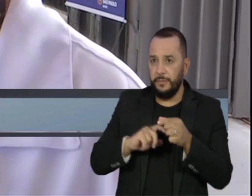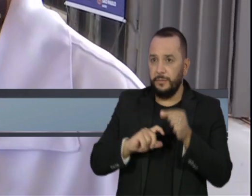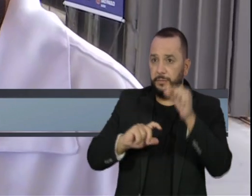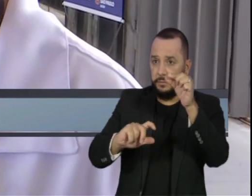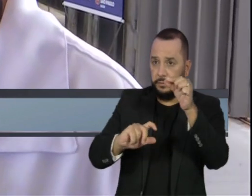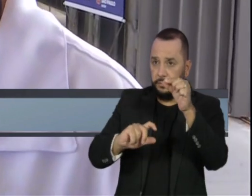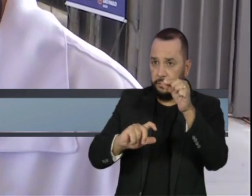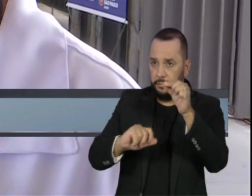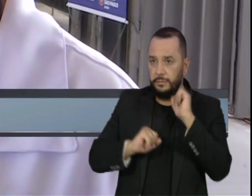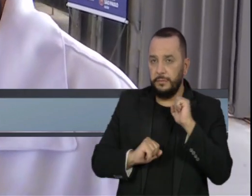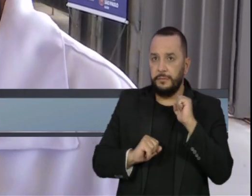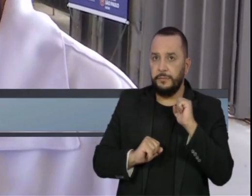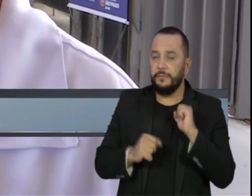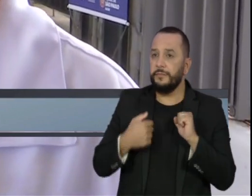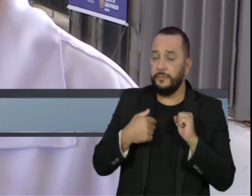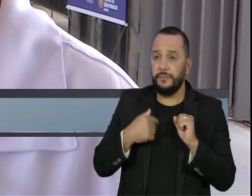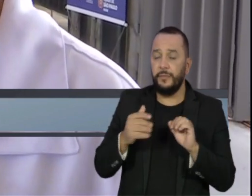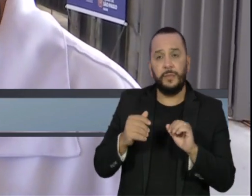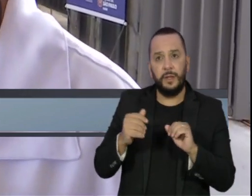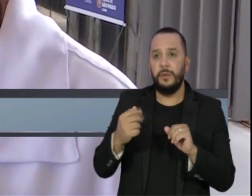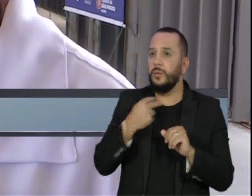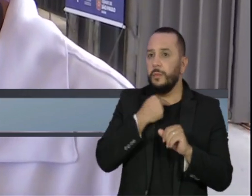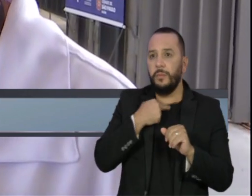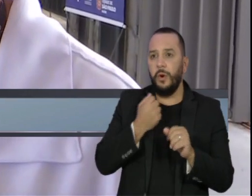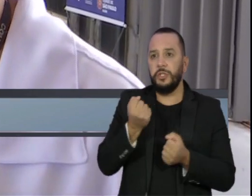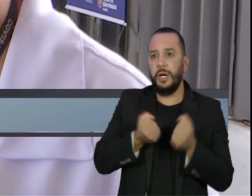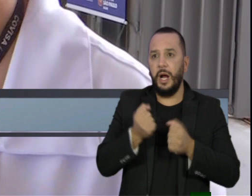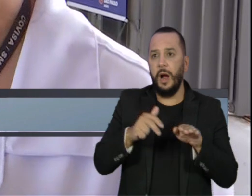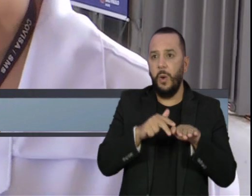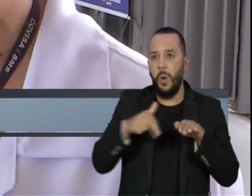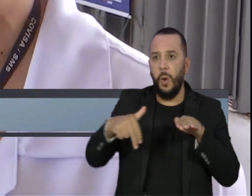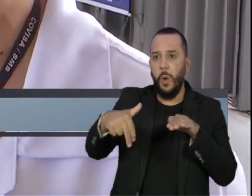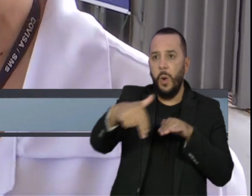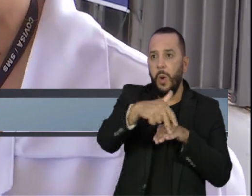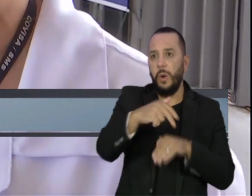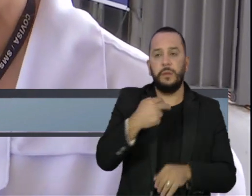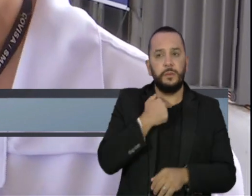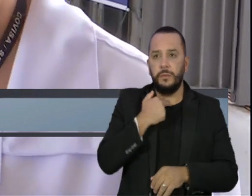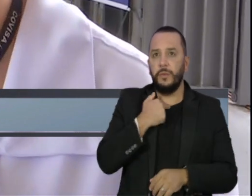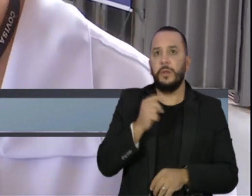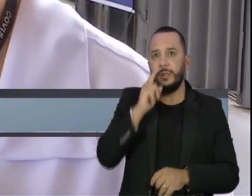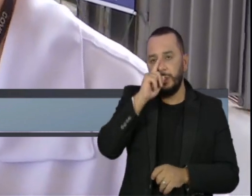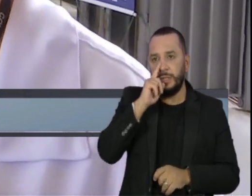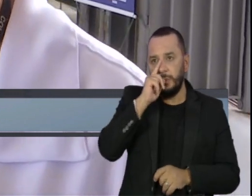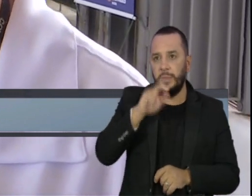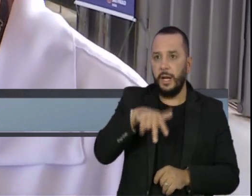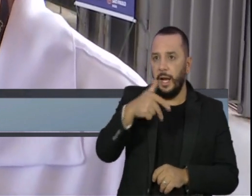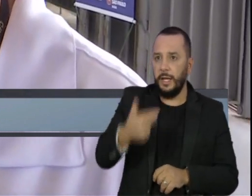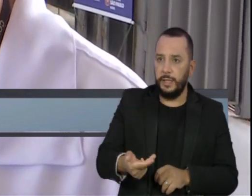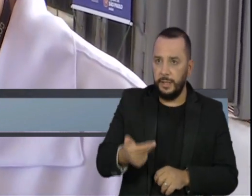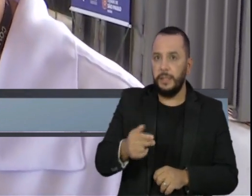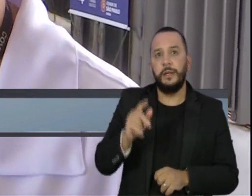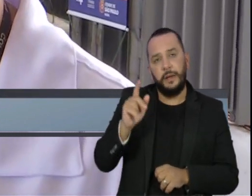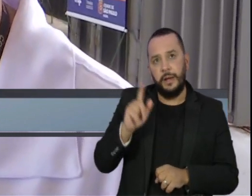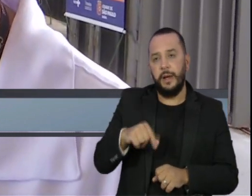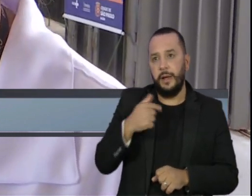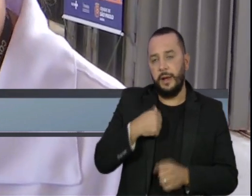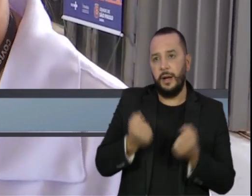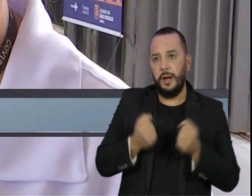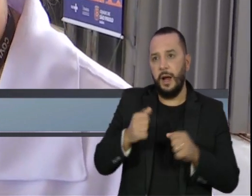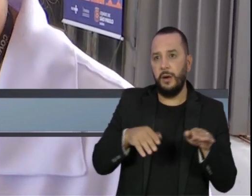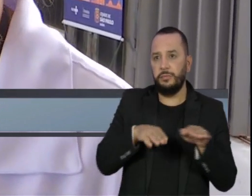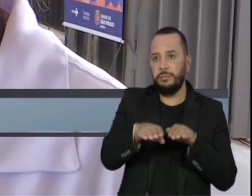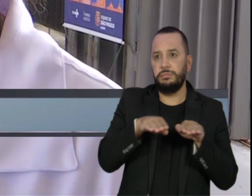líquido. O que a gente pede para o familiar não sair do carro, nem se aproximar, porque a gente tem o risco de queda, é um drive-thru, os carros